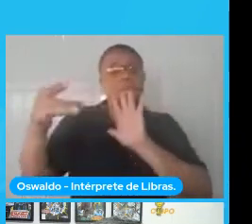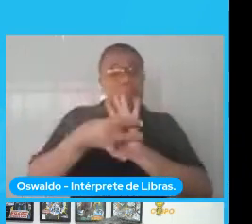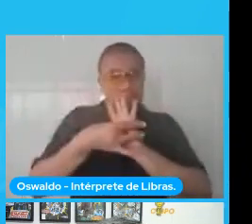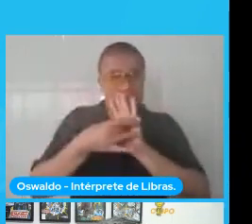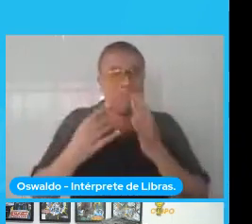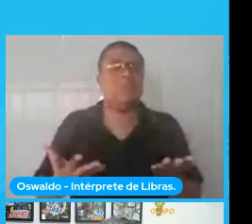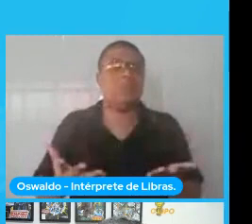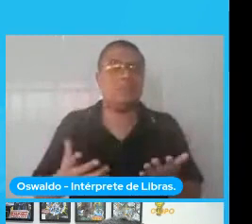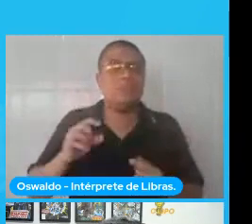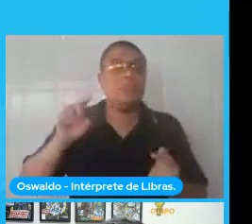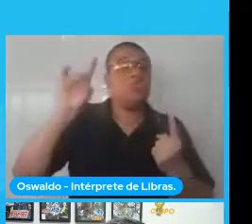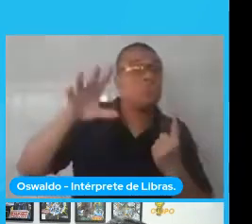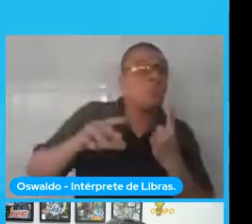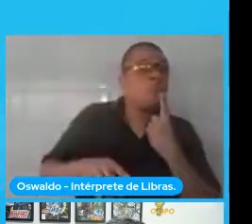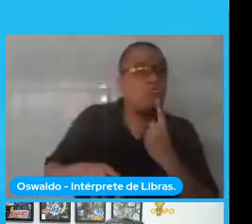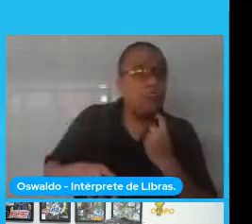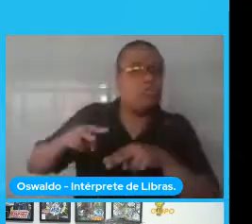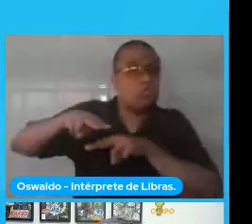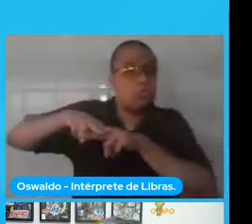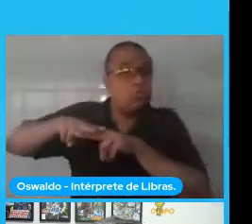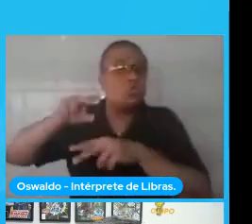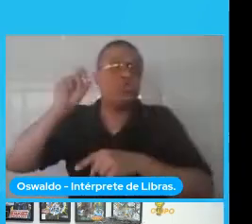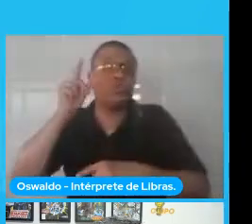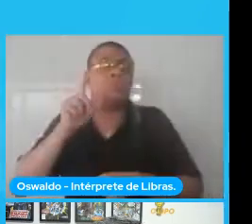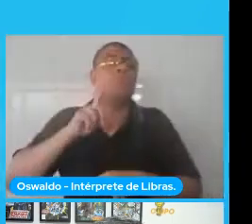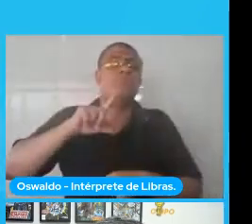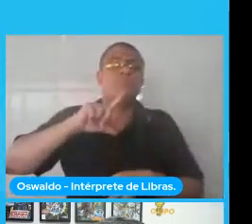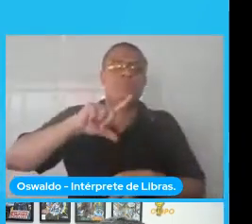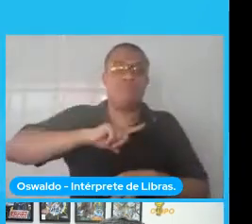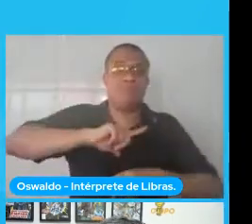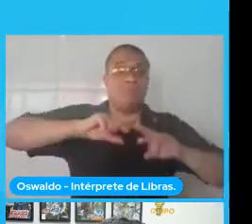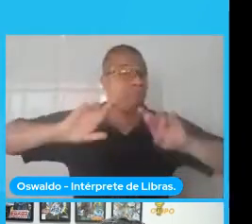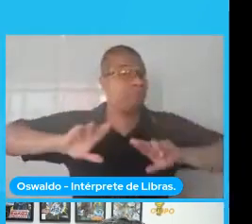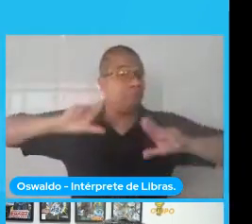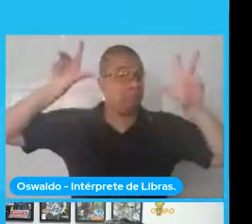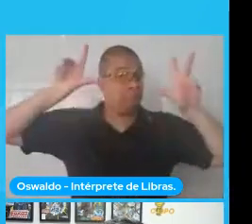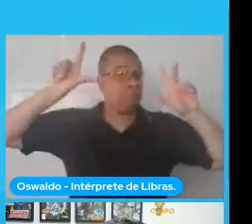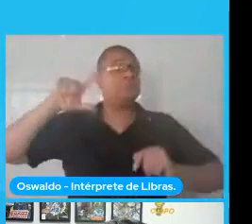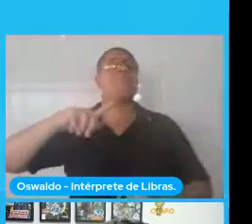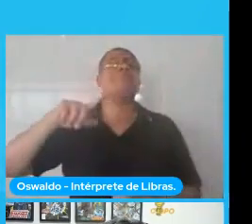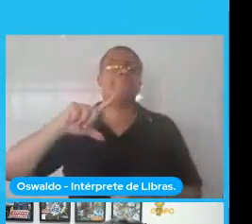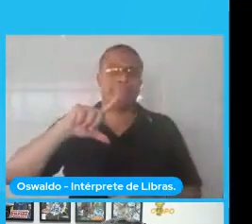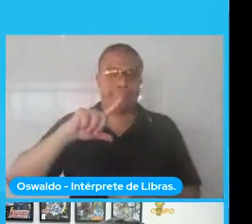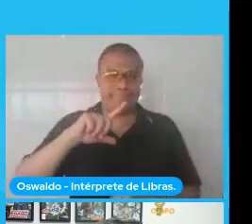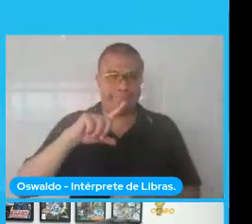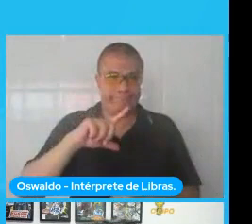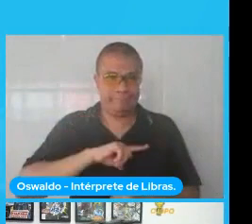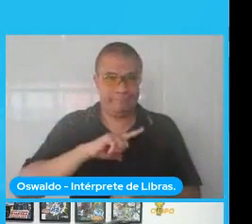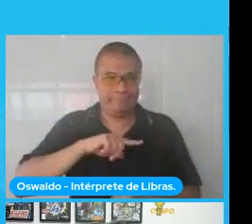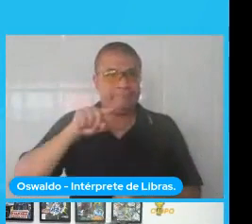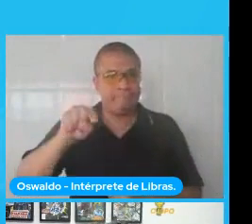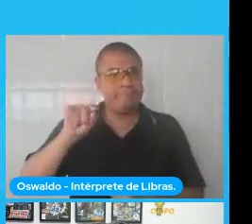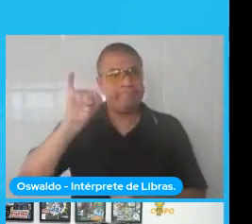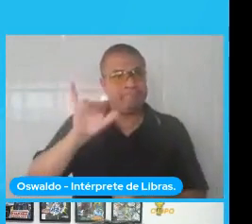vermelha só ela verde só ela azul ela vai ter uma diferença aqui nessa imagem e o